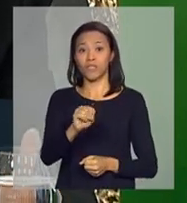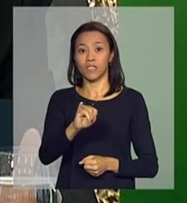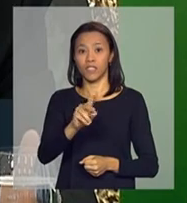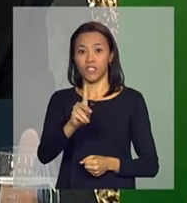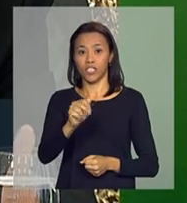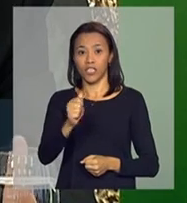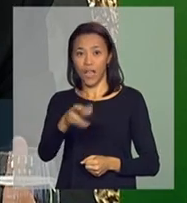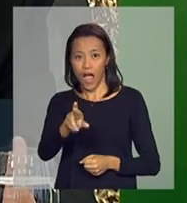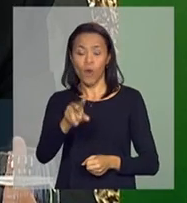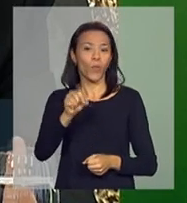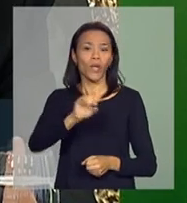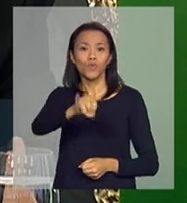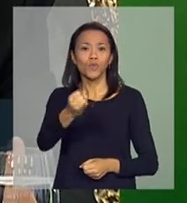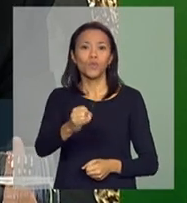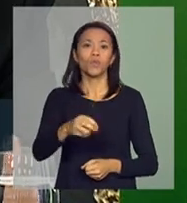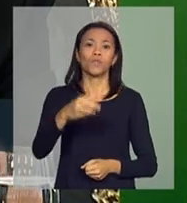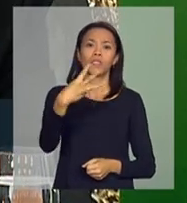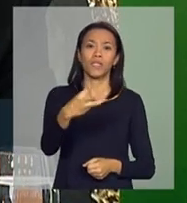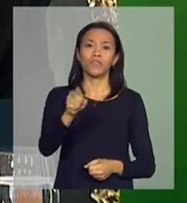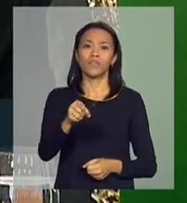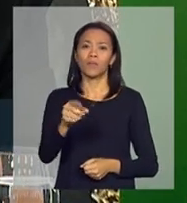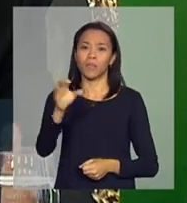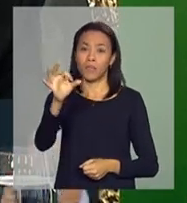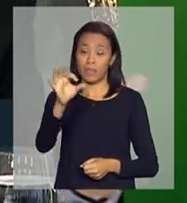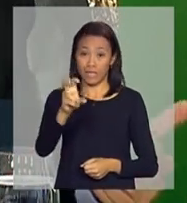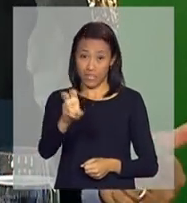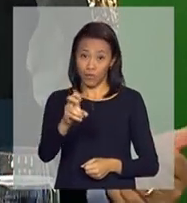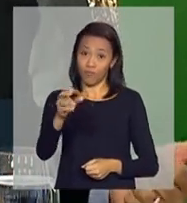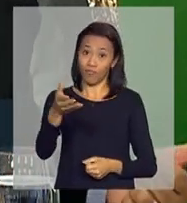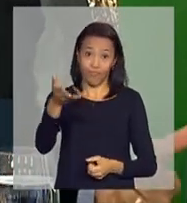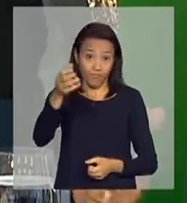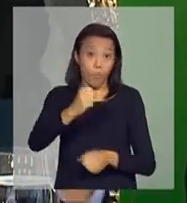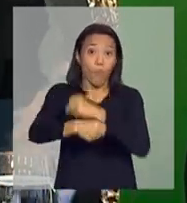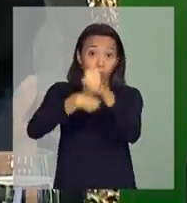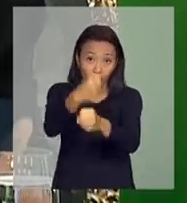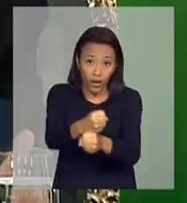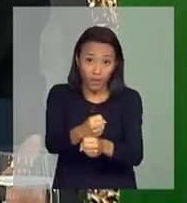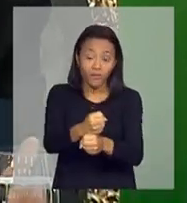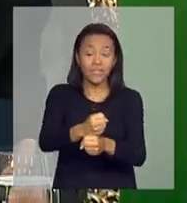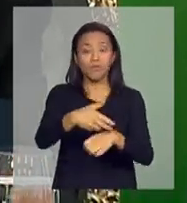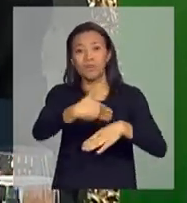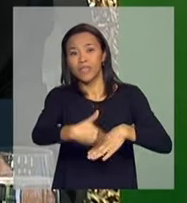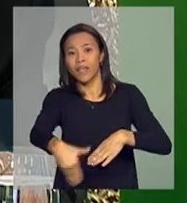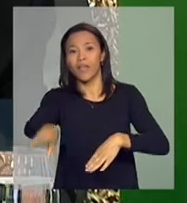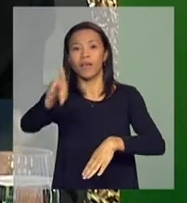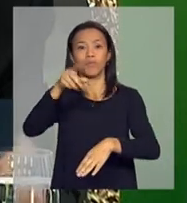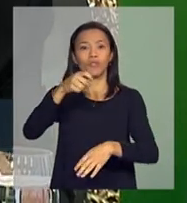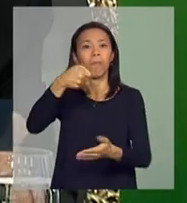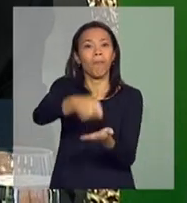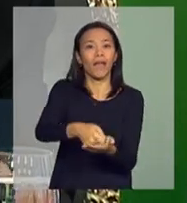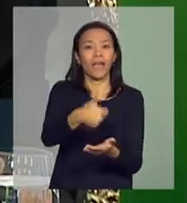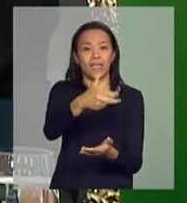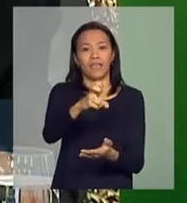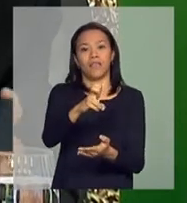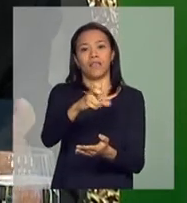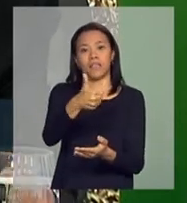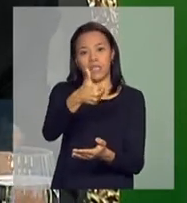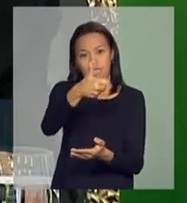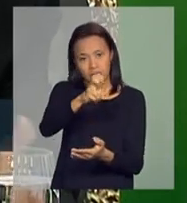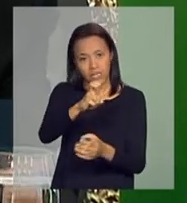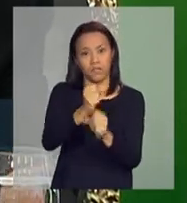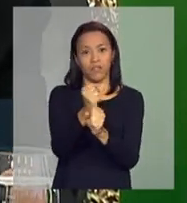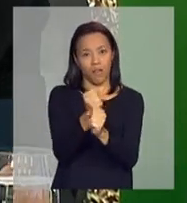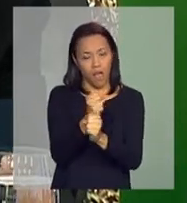Juro esse de 3,5% ao ano, com até 15 anos de pagamento, se você fizer as contas aí, para